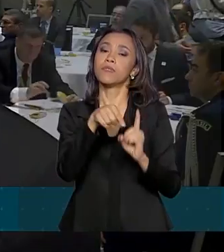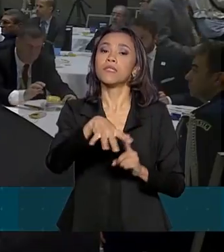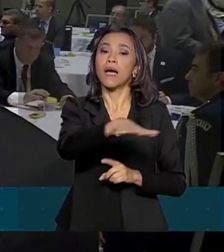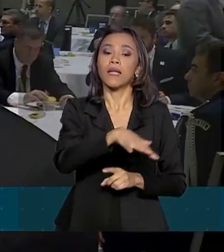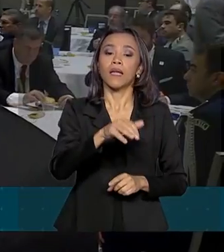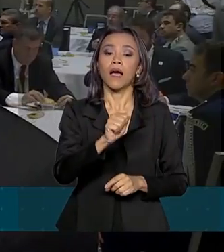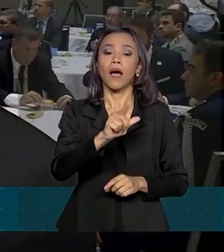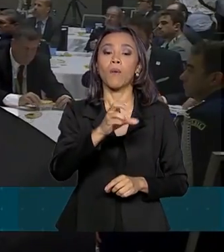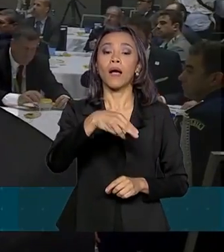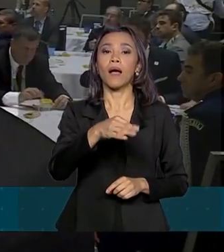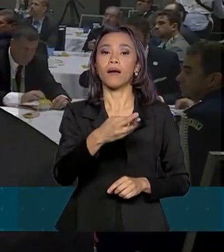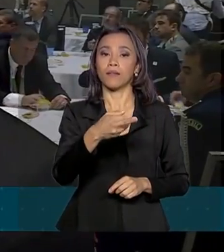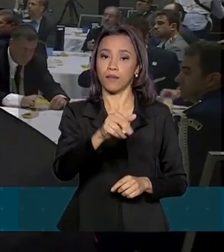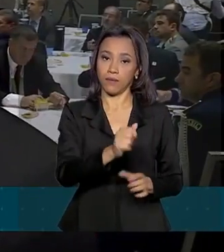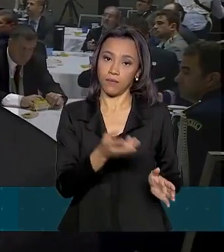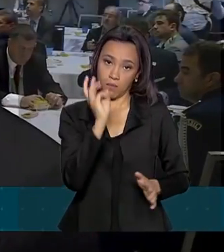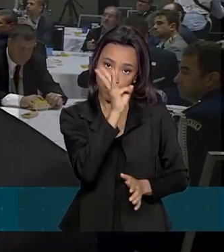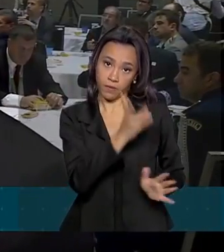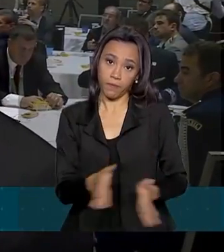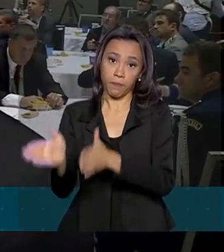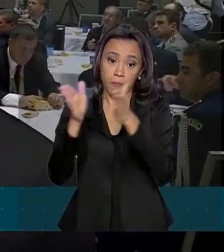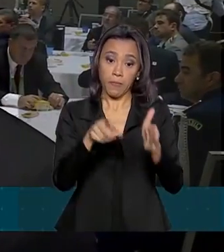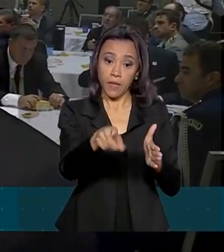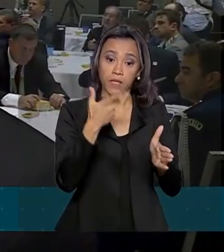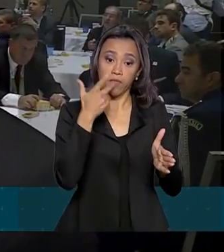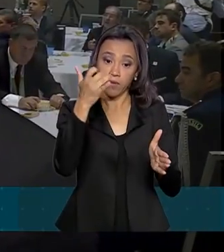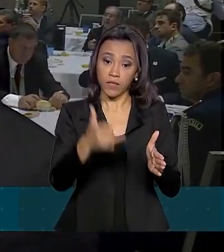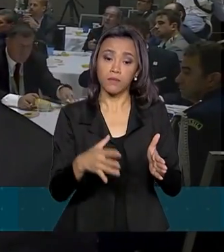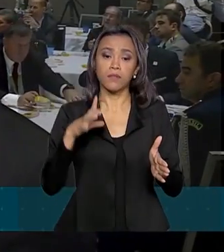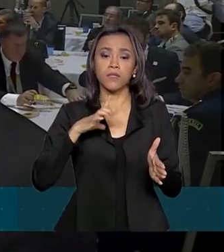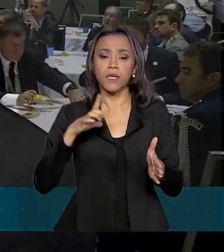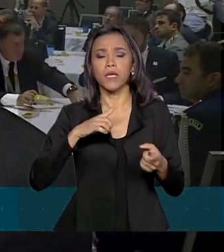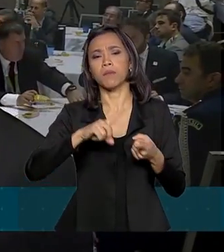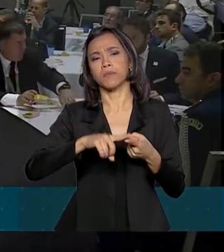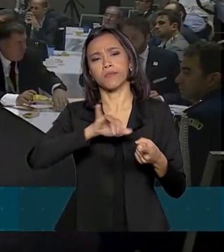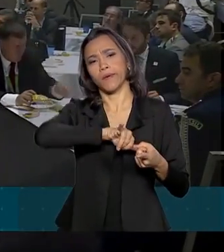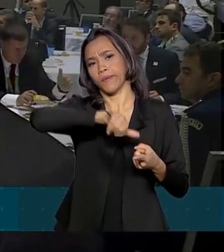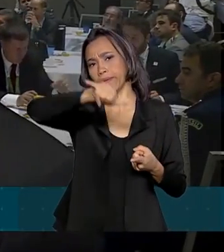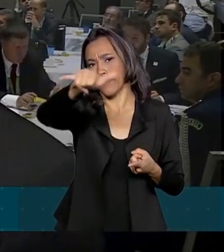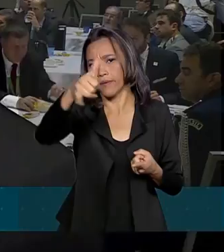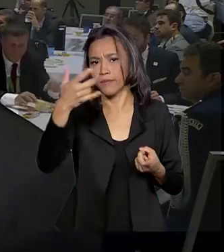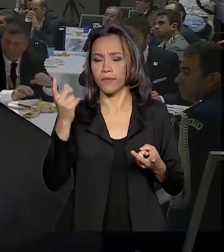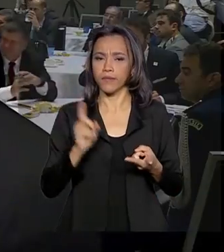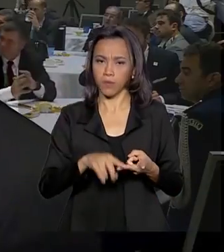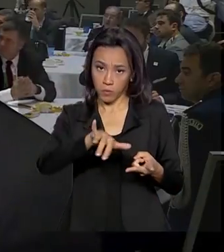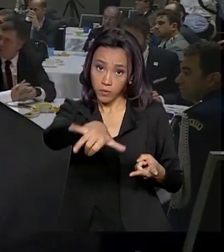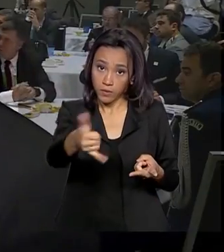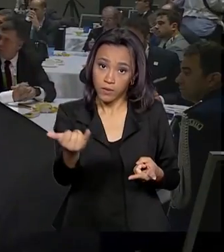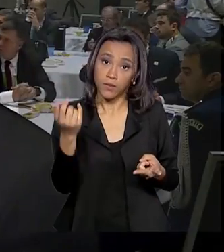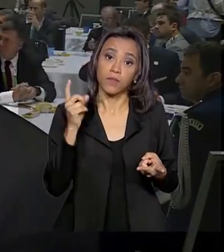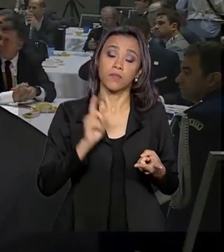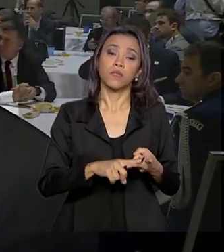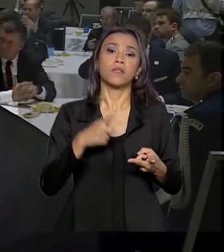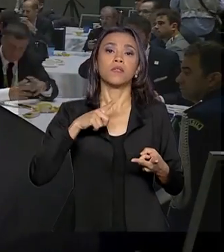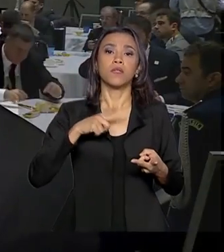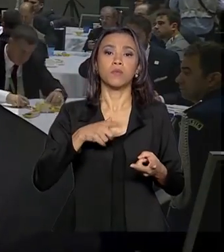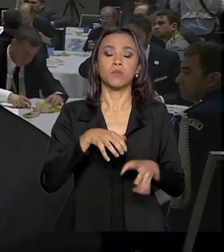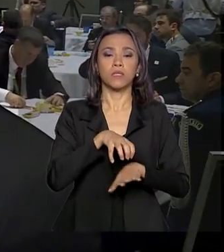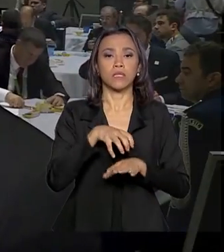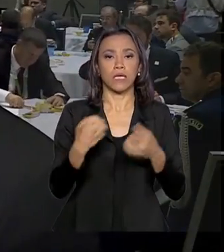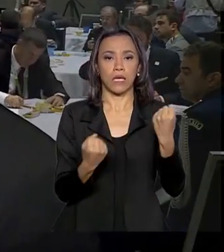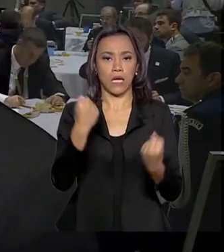de comando e controle, por exemplo, para tráfico aéreo. Temos aeronaves, temos carros de combate,